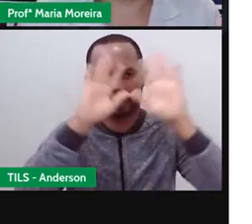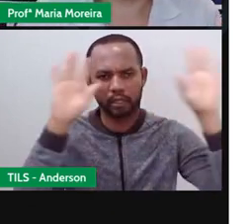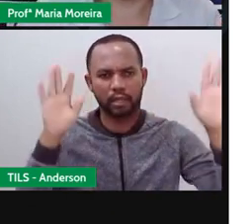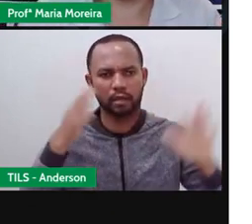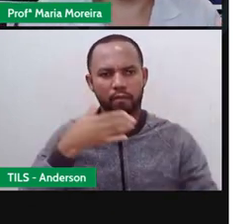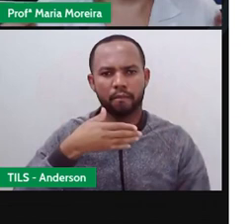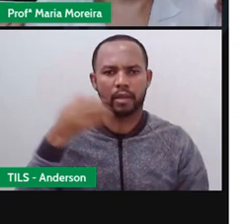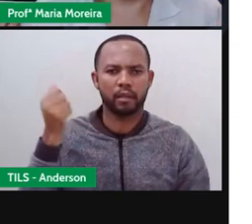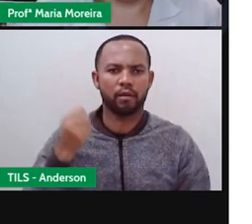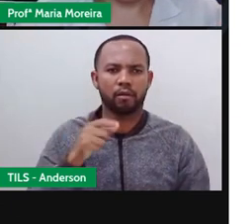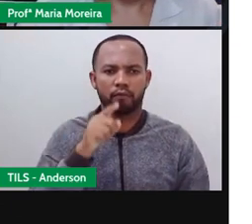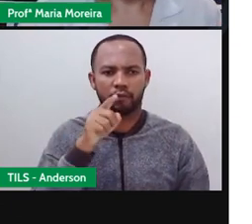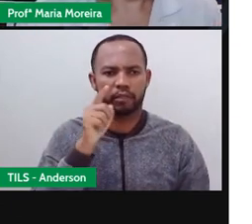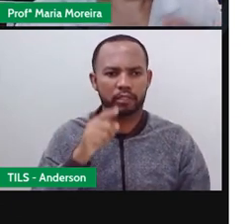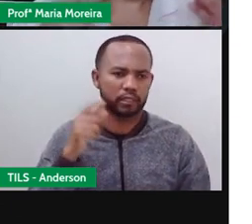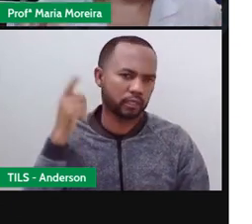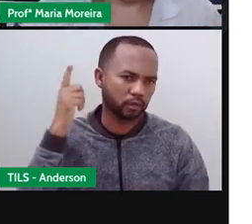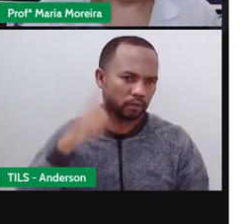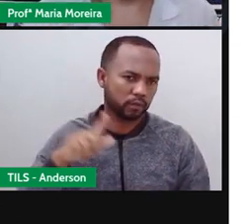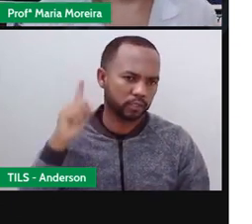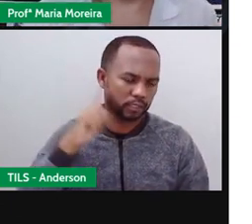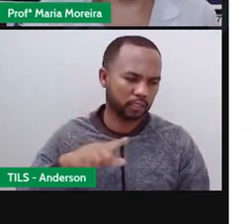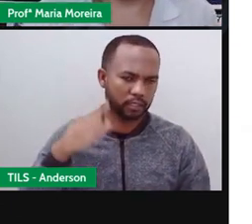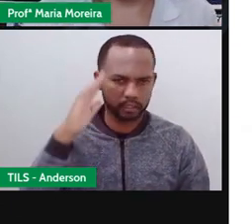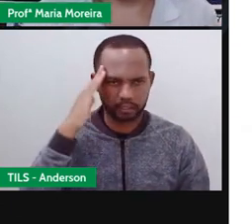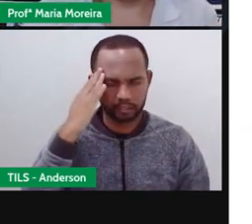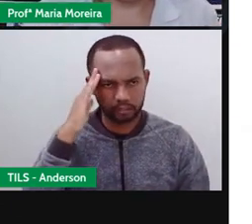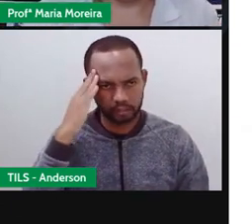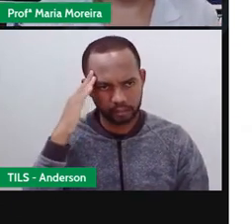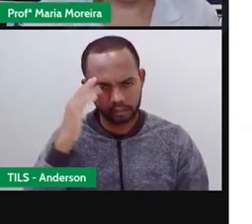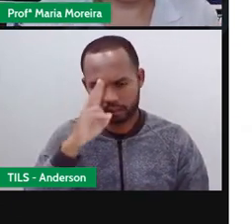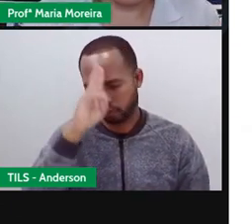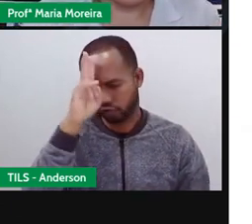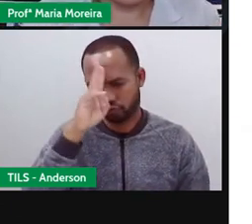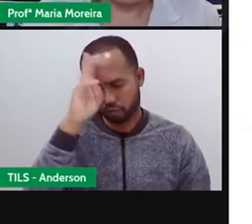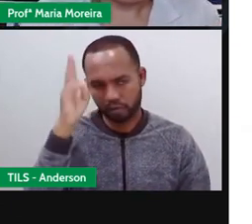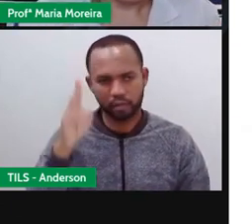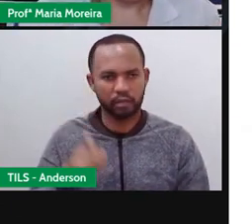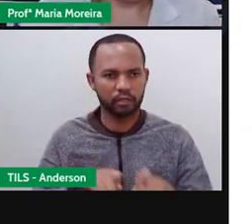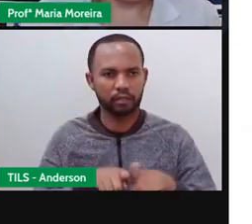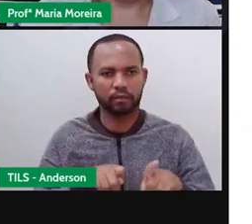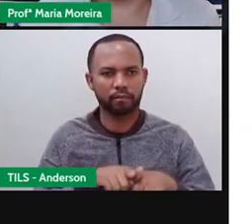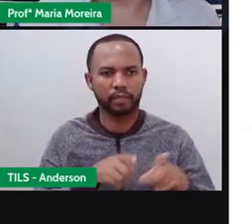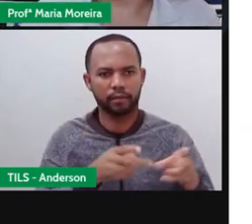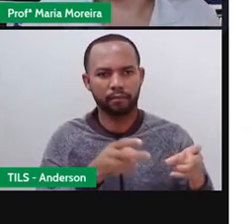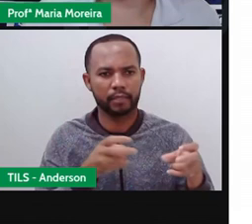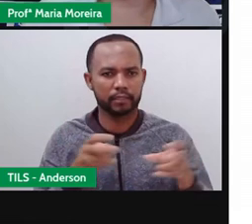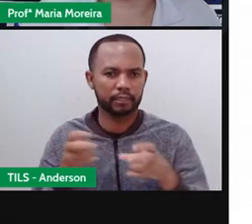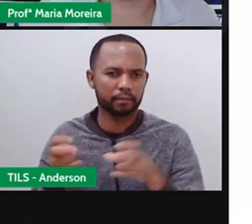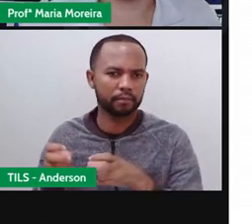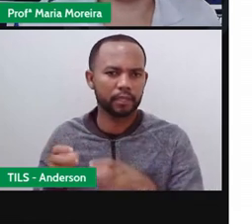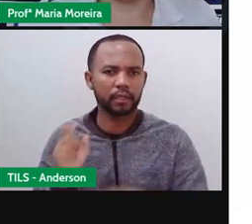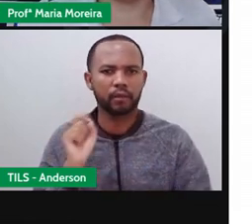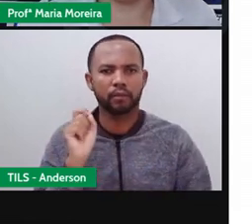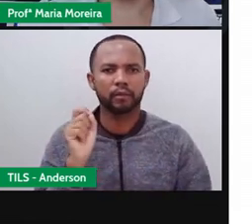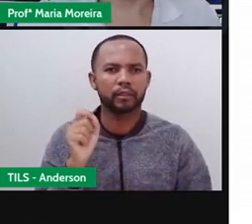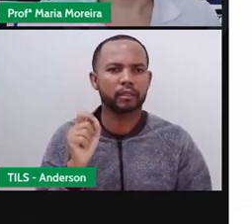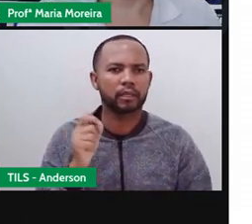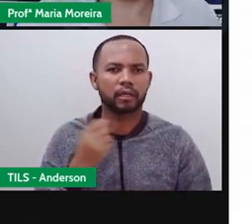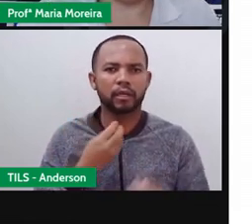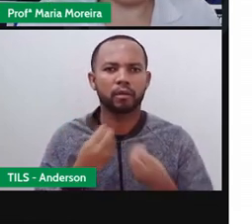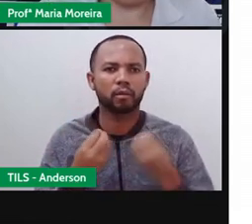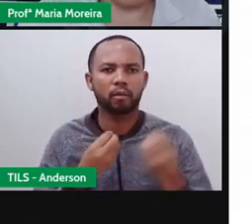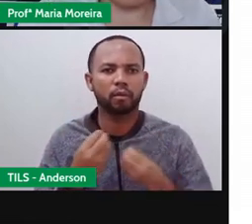conseguir entender o que está de fato acontecendo na história e perceber ali detalhes que você não tinha percebido o quê